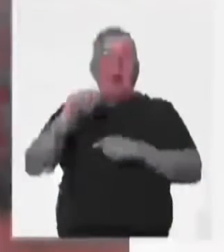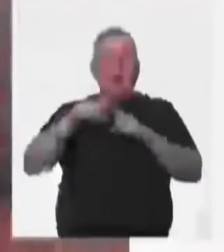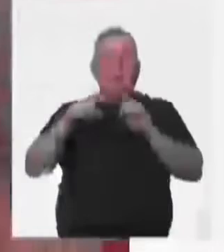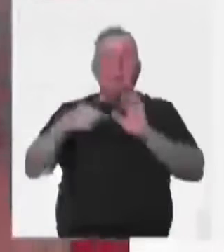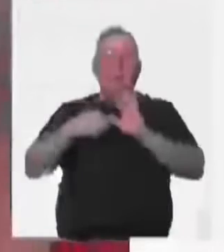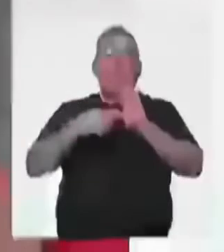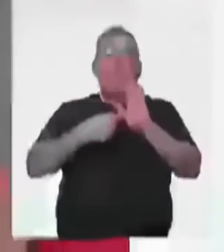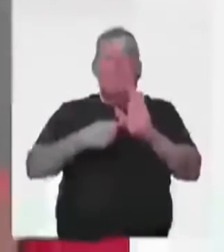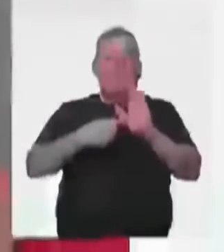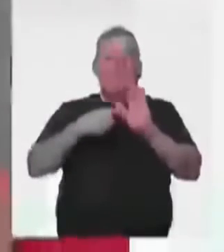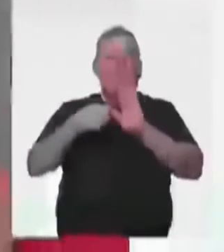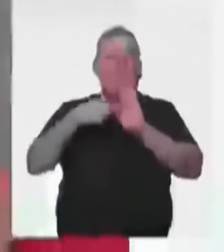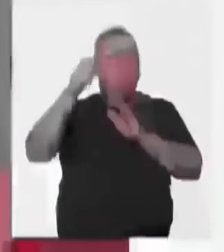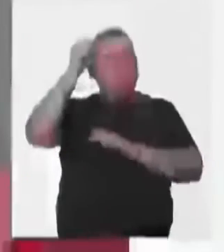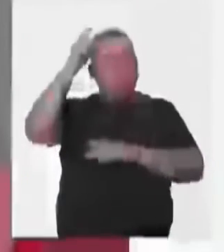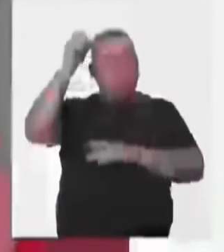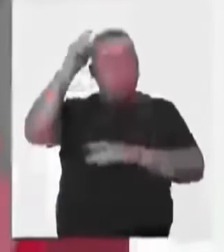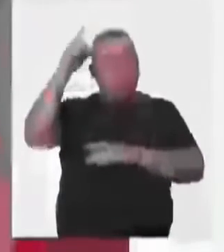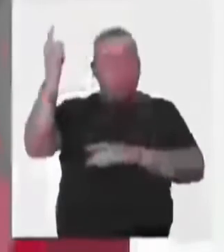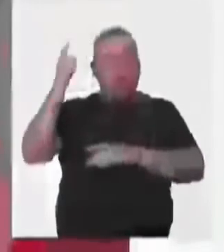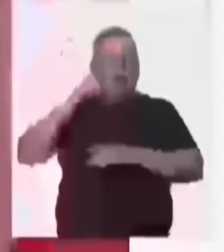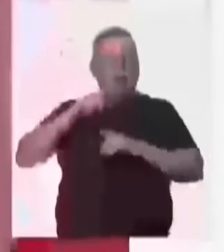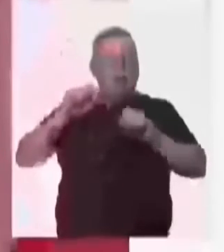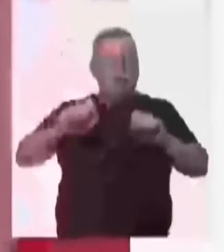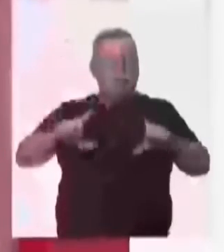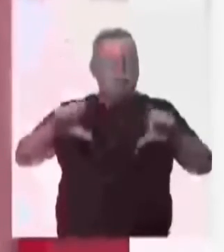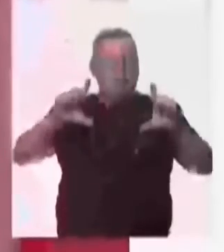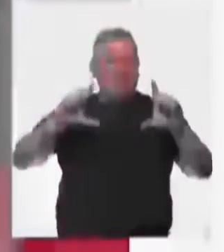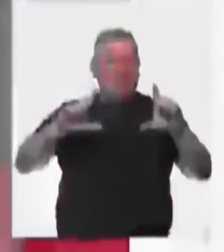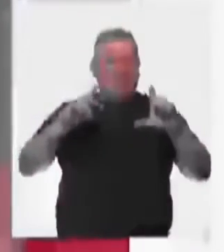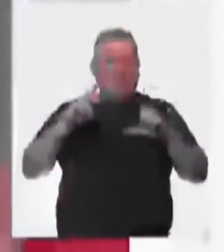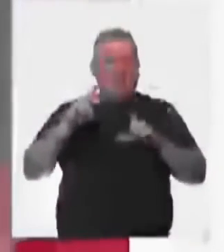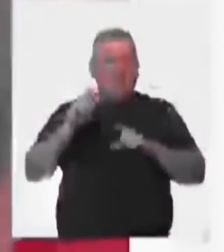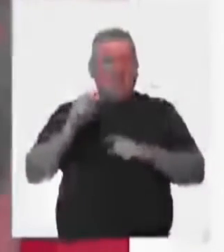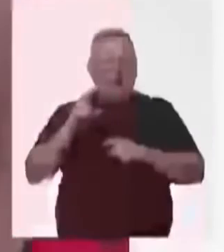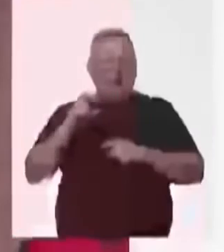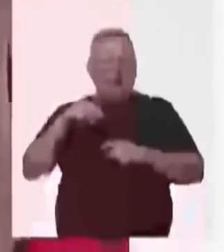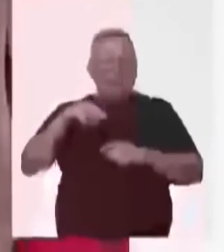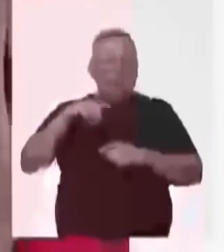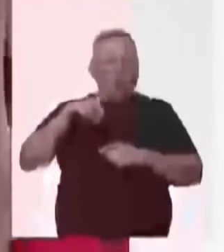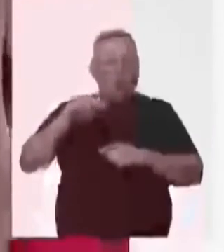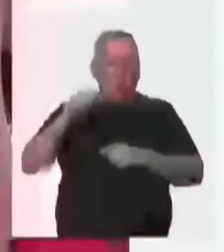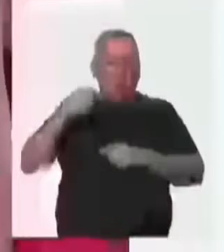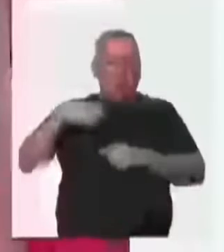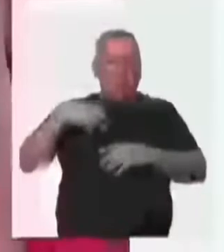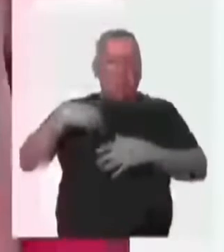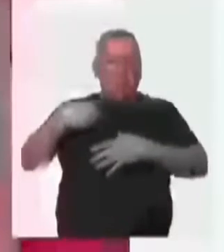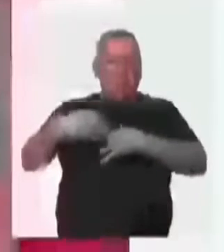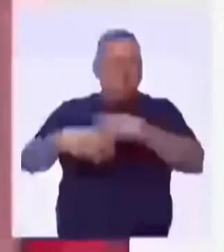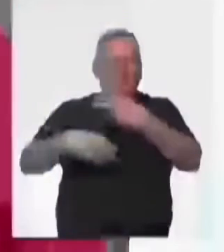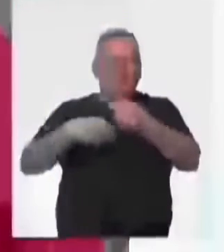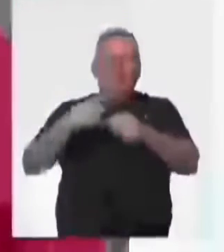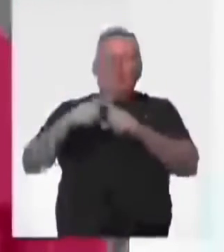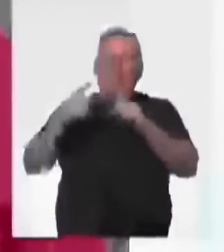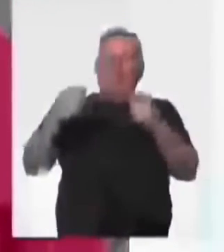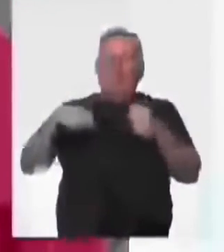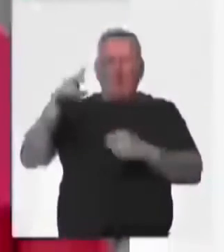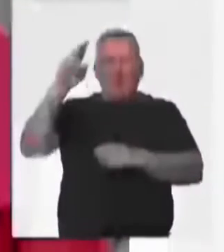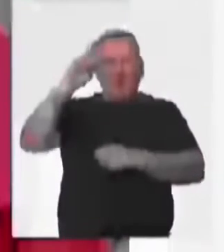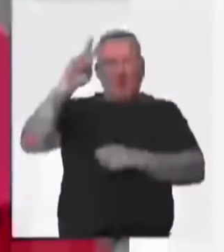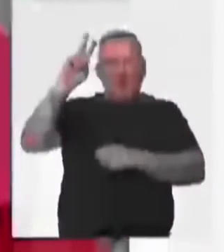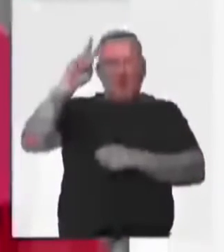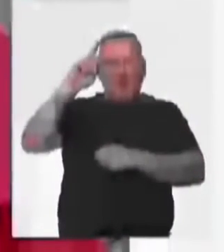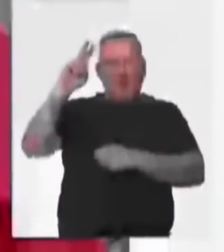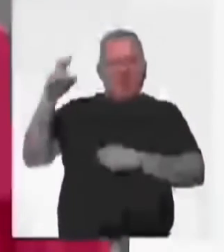manifestação cultural receber o título de patrimônio, precisa passar de geração para geração. Tem que ser lembrada,